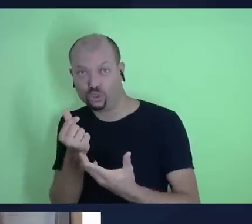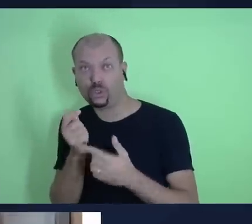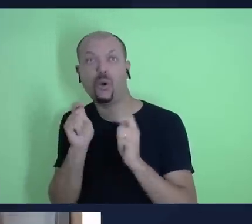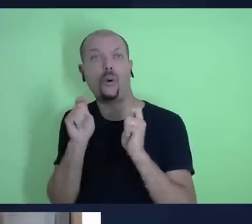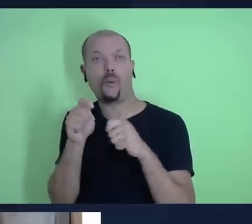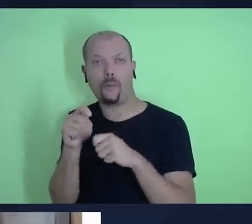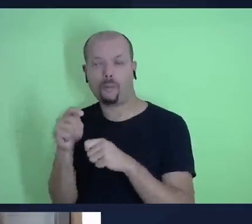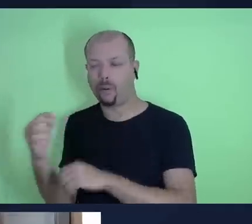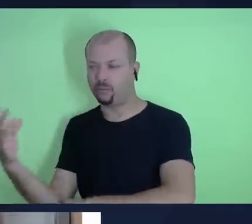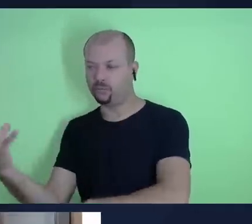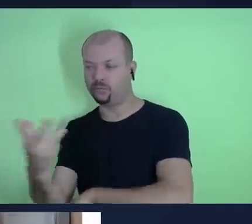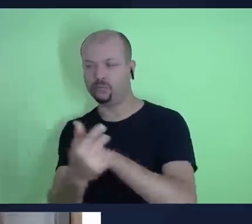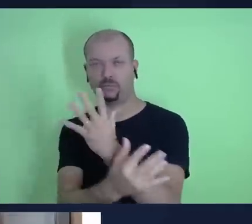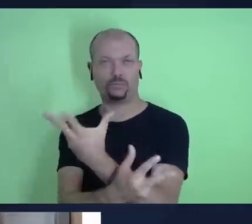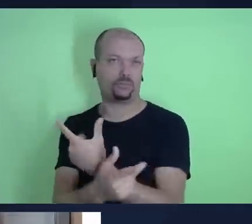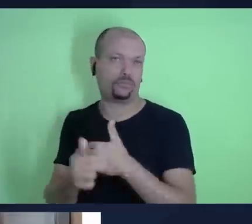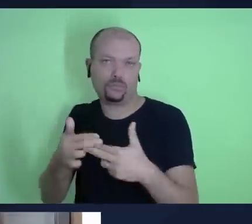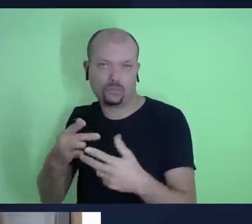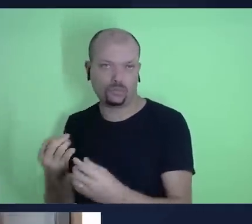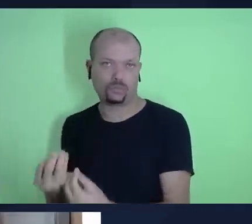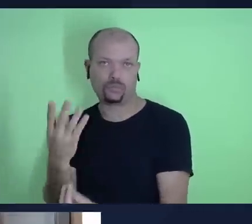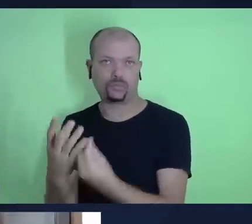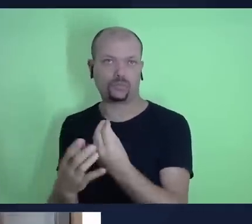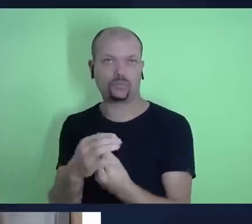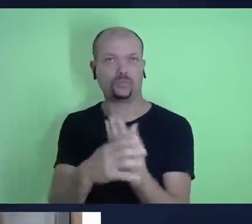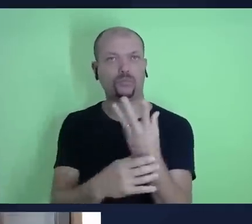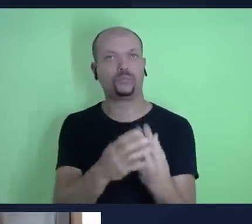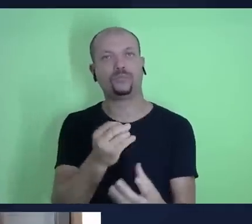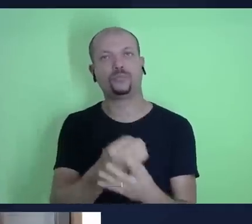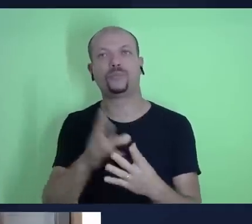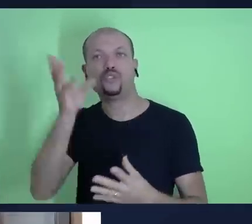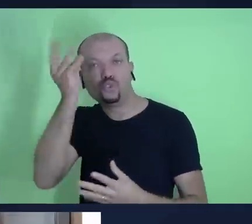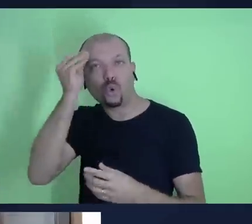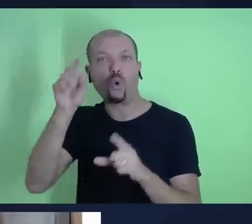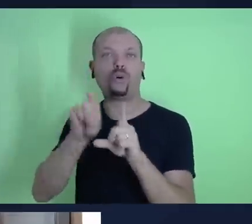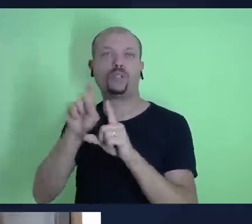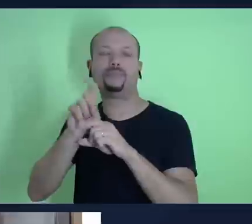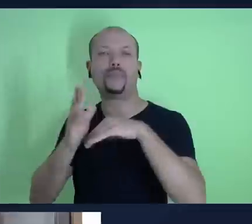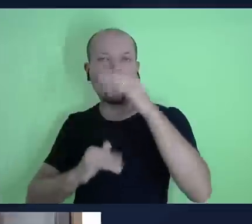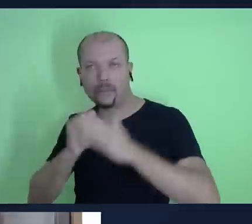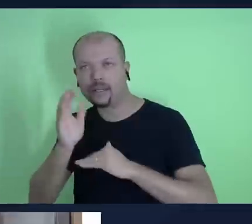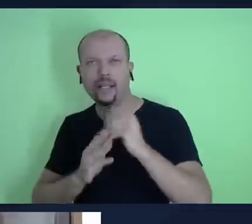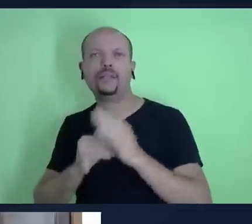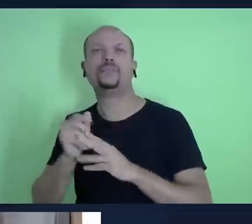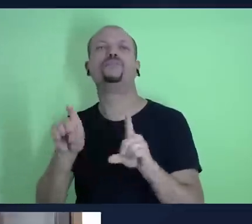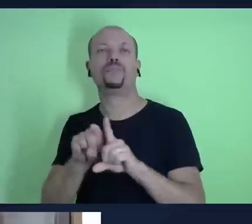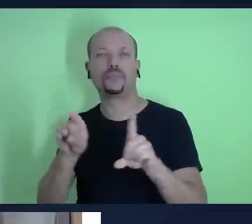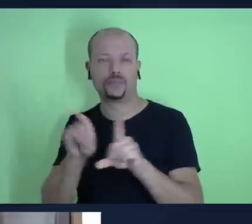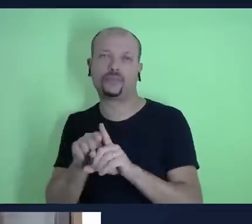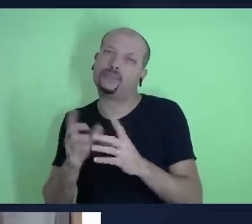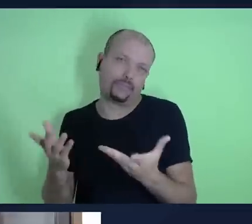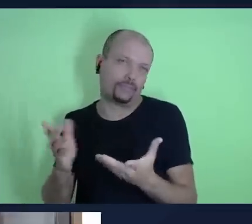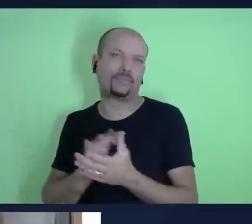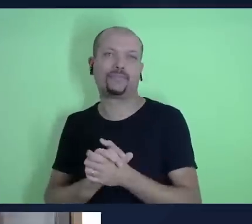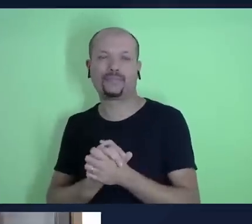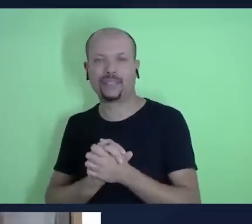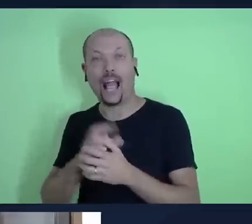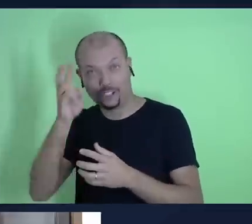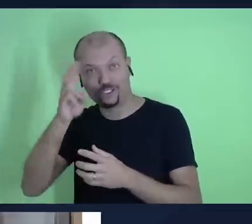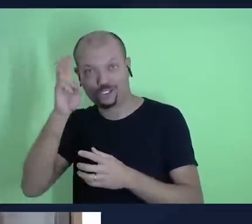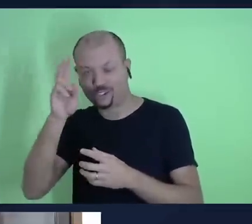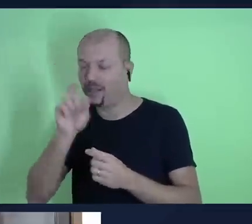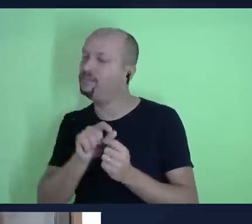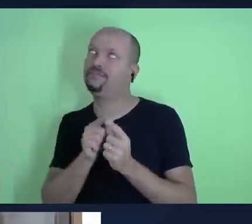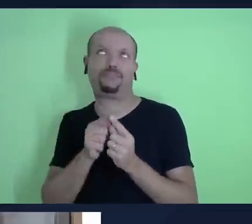materiais sejam recursos na ordem de talentos de habilidades enfim a parábola é ampla né o